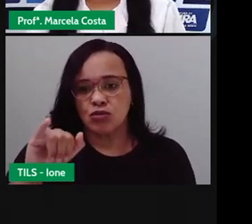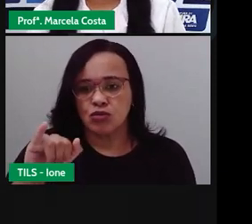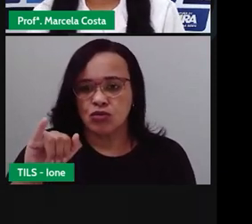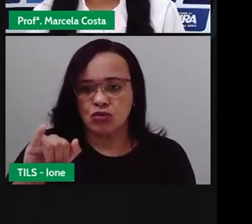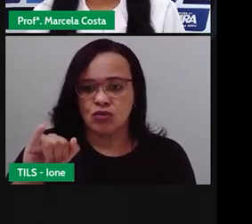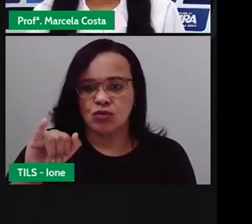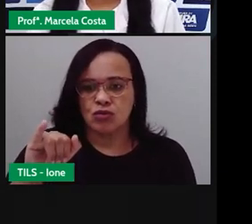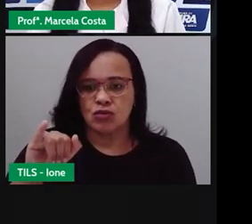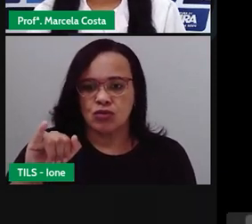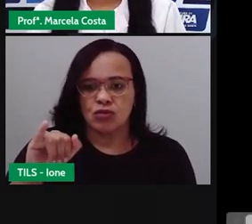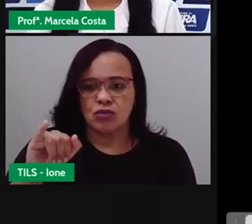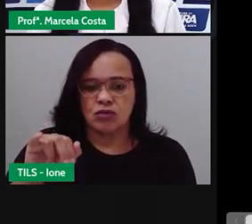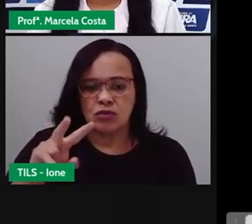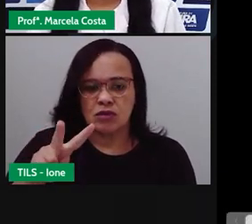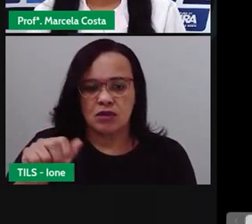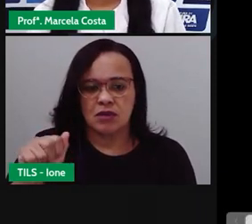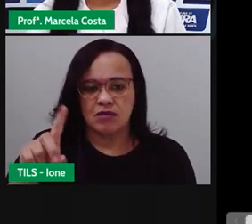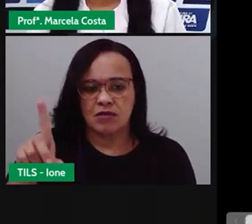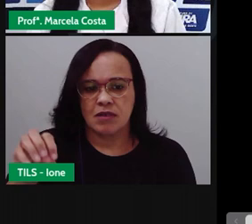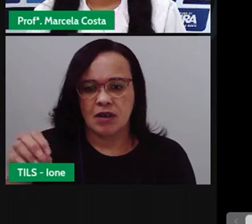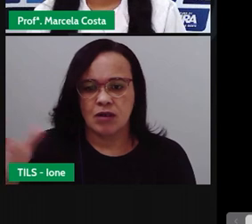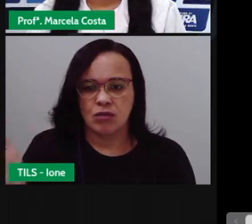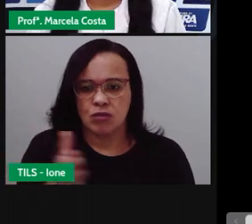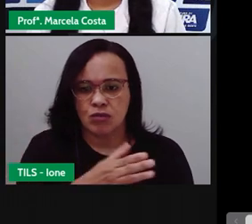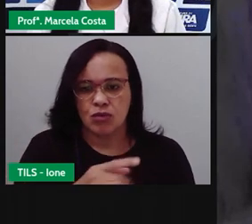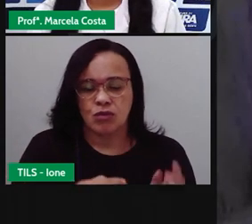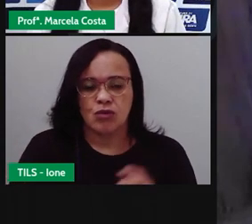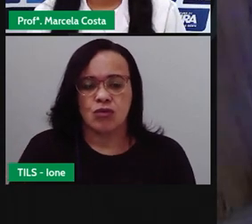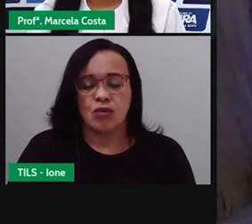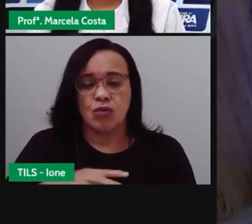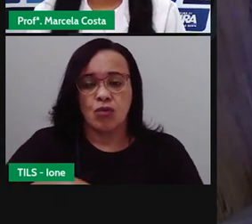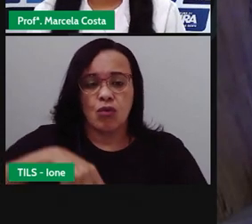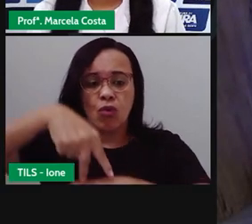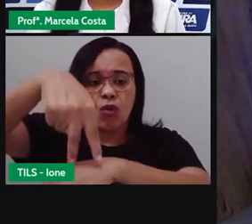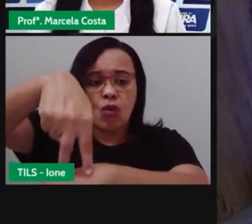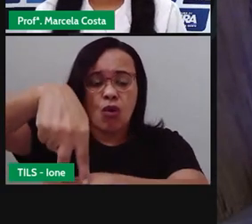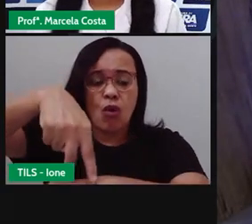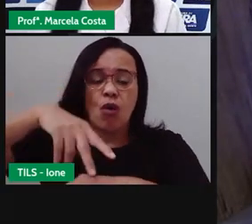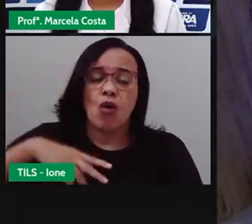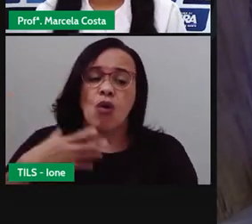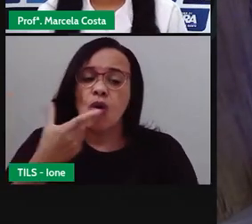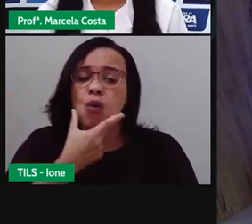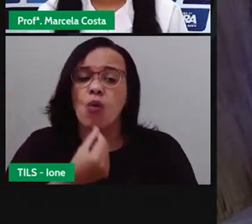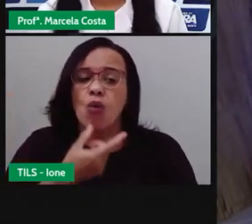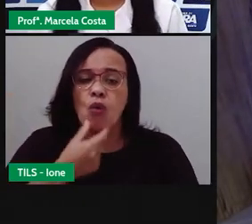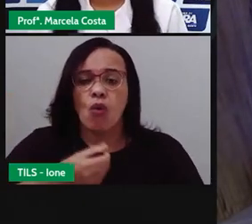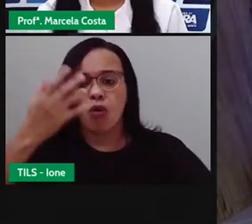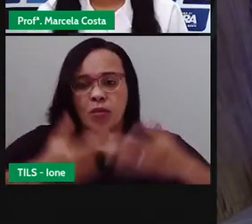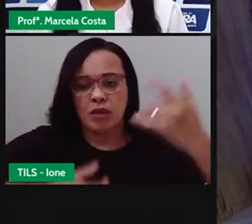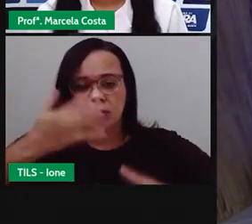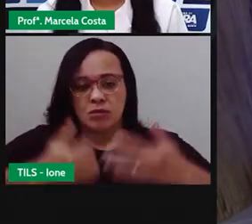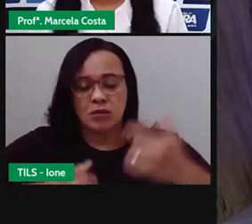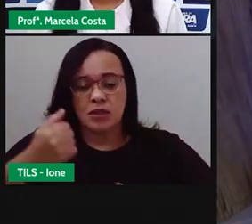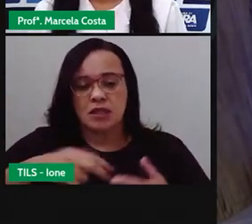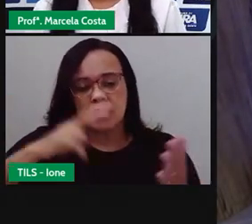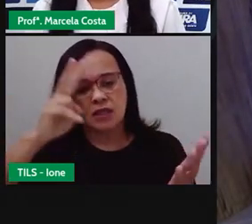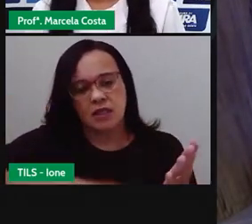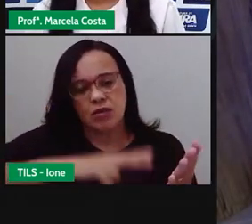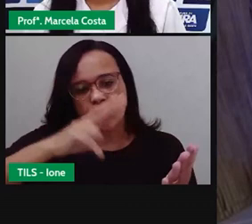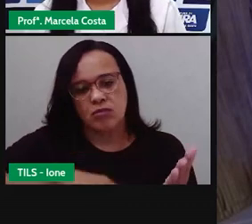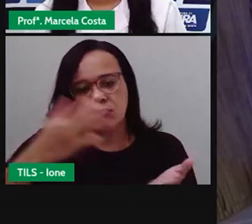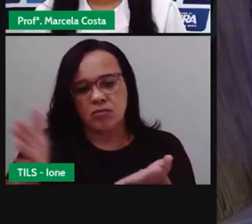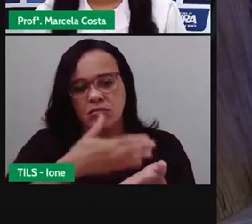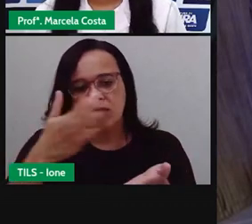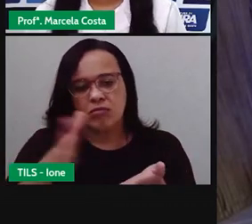apresentaram. Vamos ver? do nosso Nordeste, do nosso país. E aqui tem um cordel que eu escrevi, aqui,